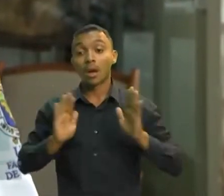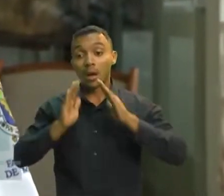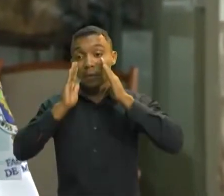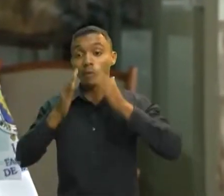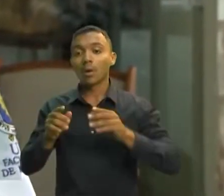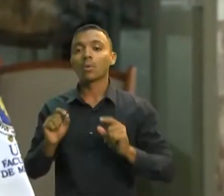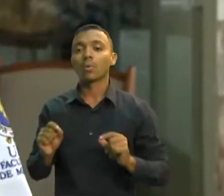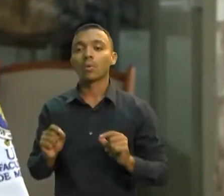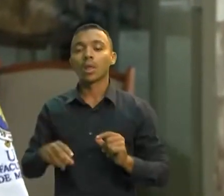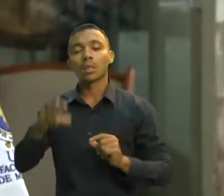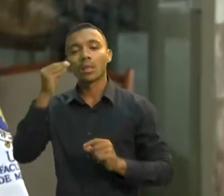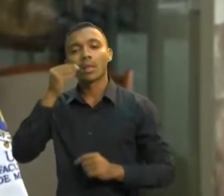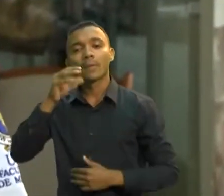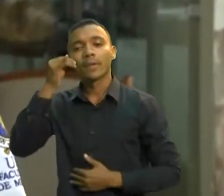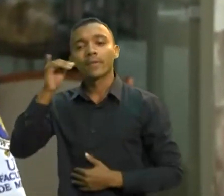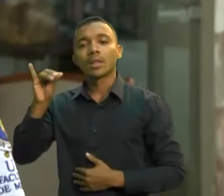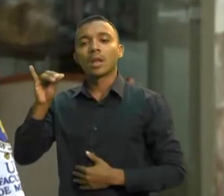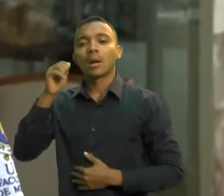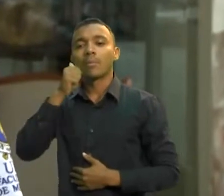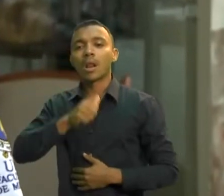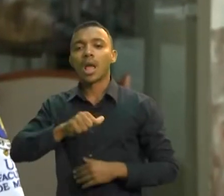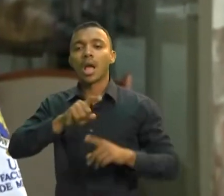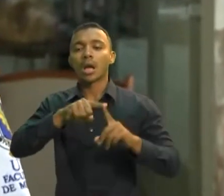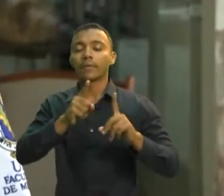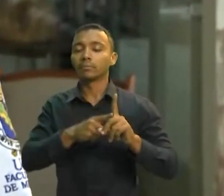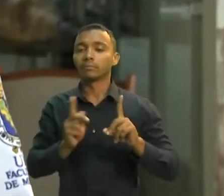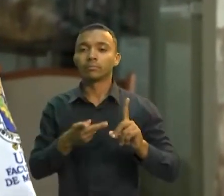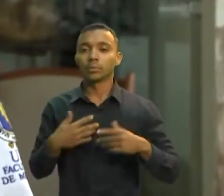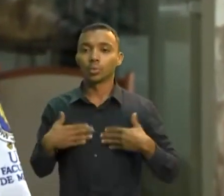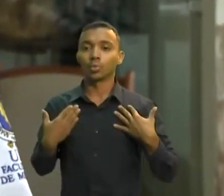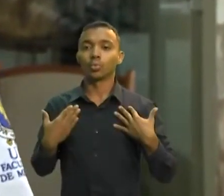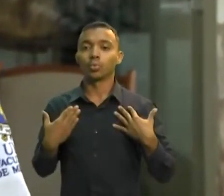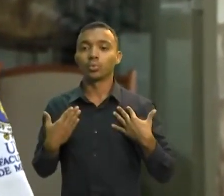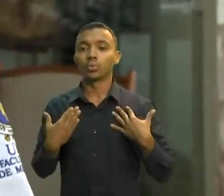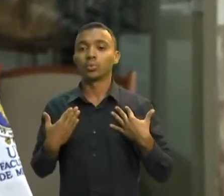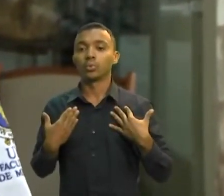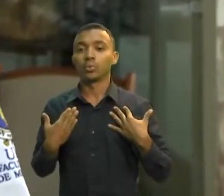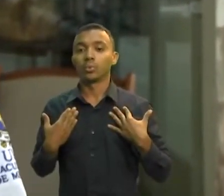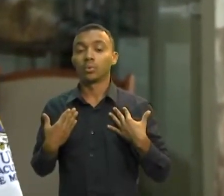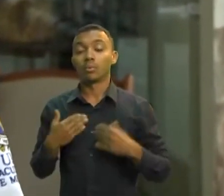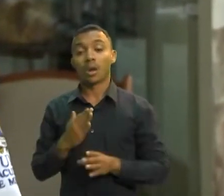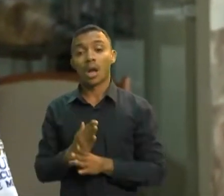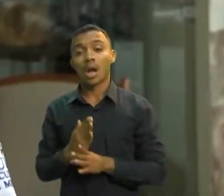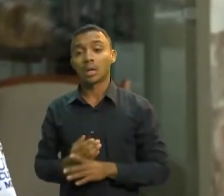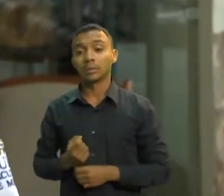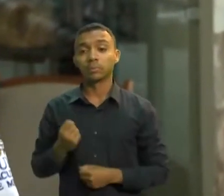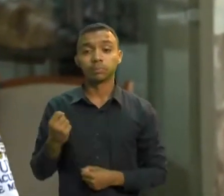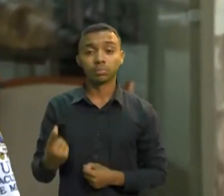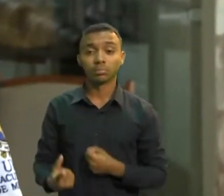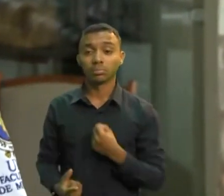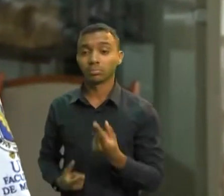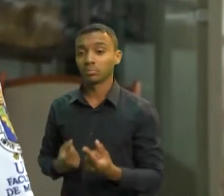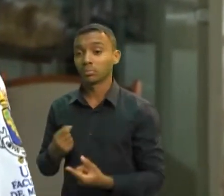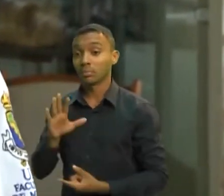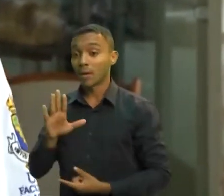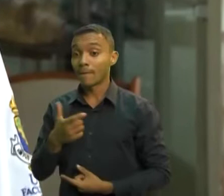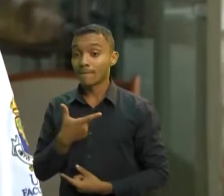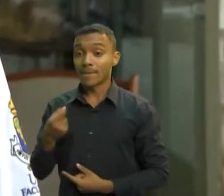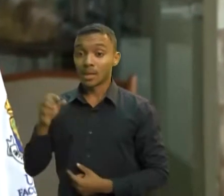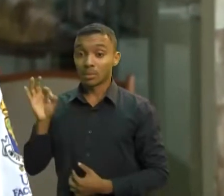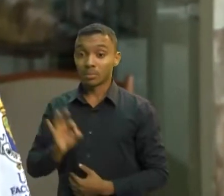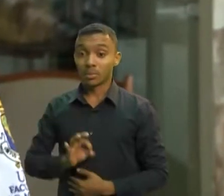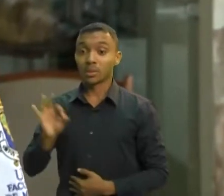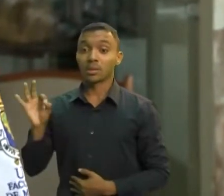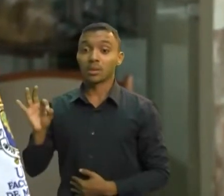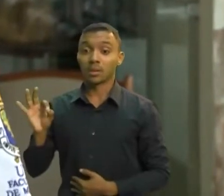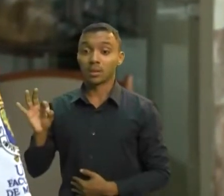prevenção de gravidez não planejada, porque nós temos poucos casos, mas menos de 20% das gravidezes que